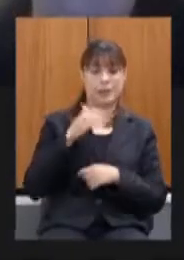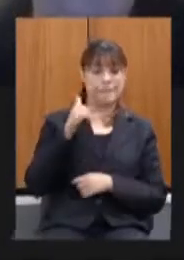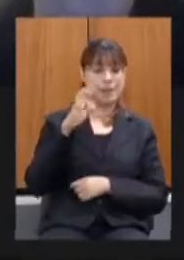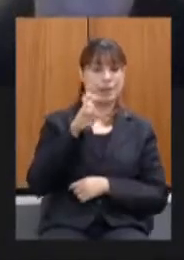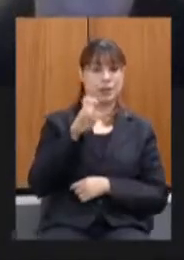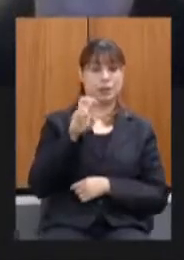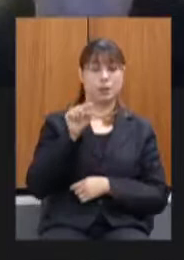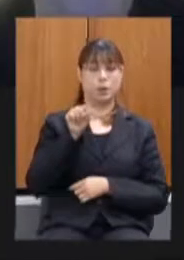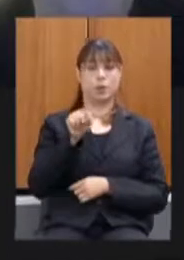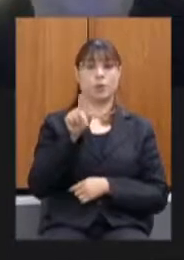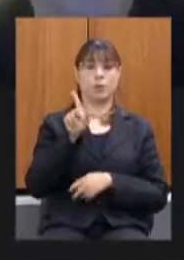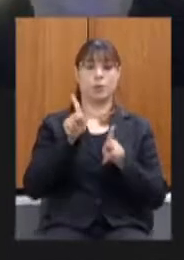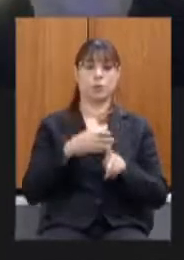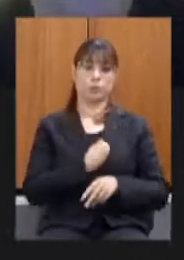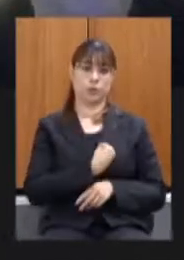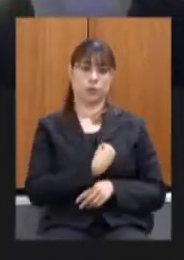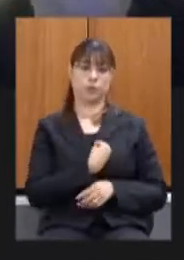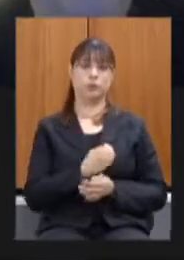próxima